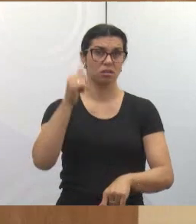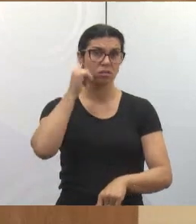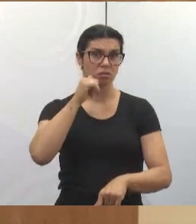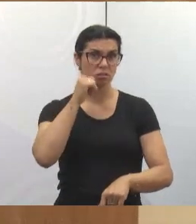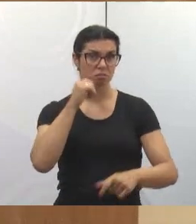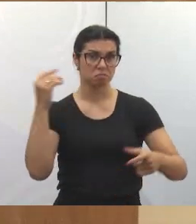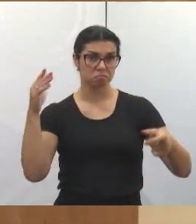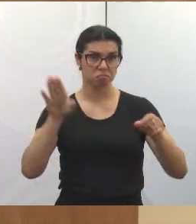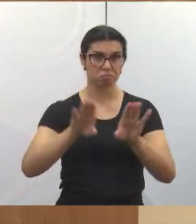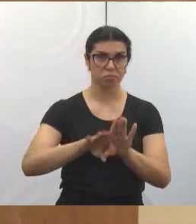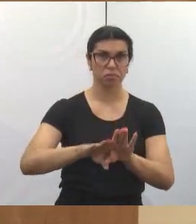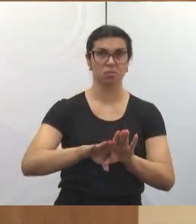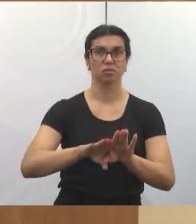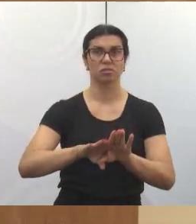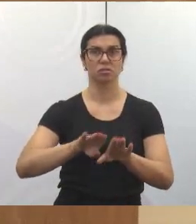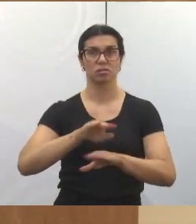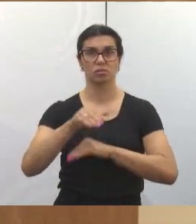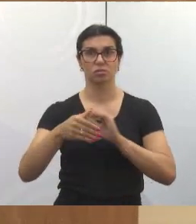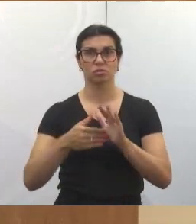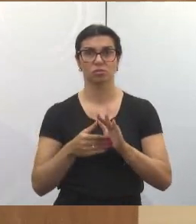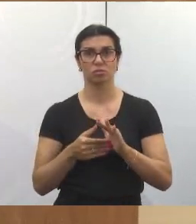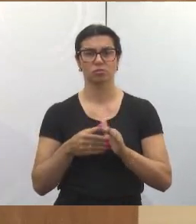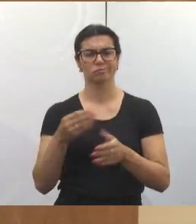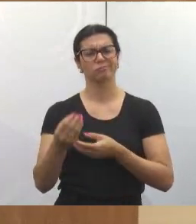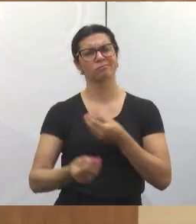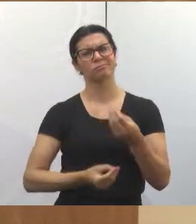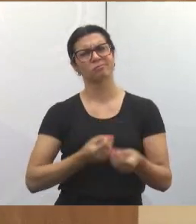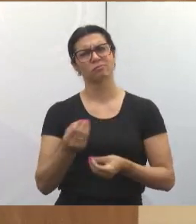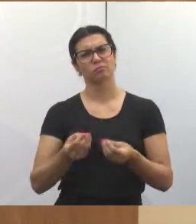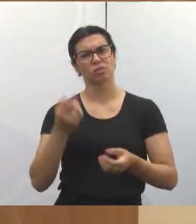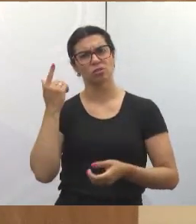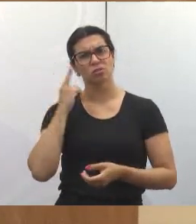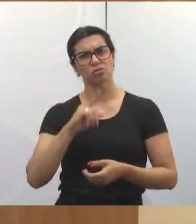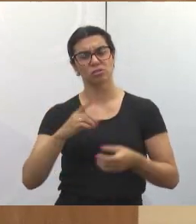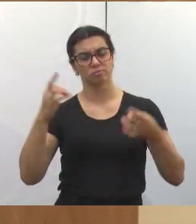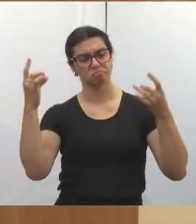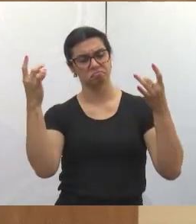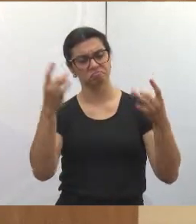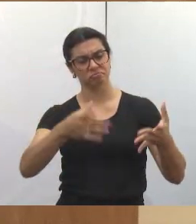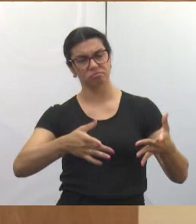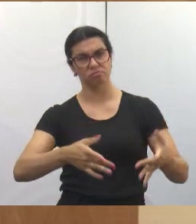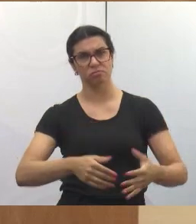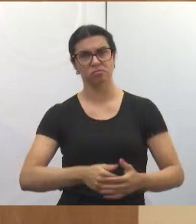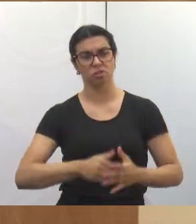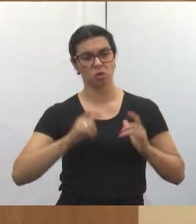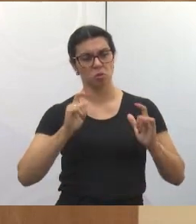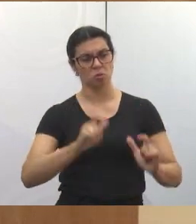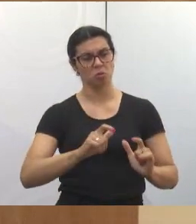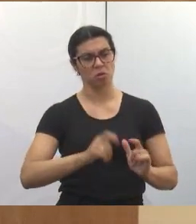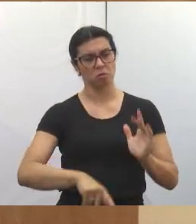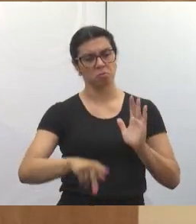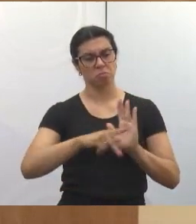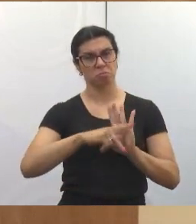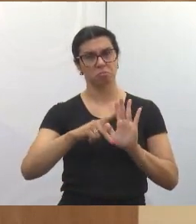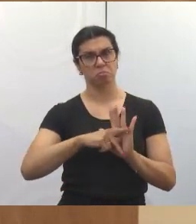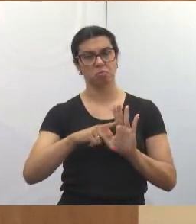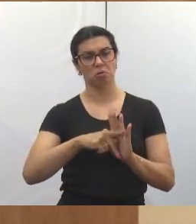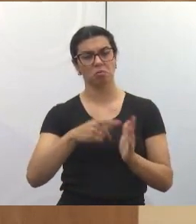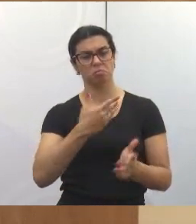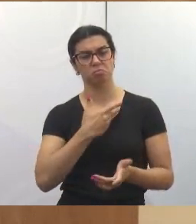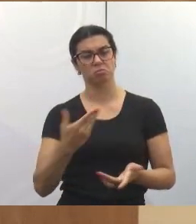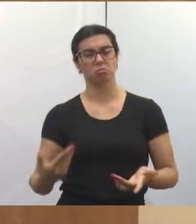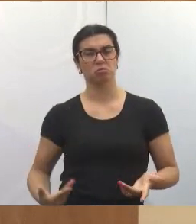interditado. Como que vai, como que consegue deixar um equipamento público chegar a essas